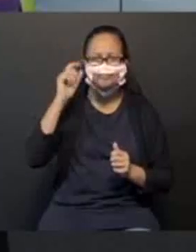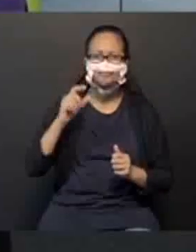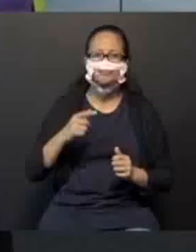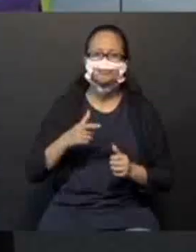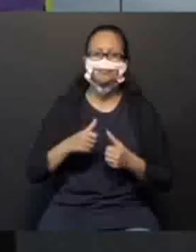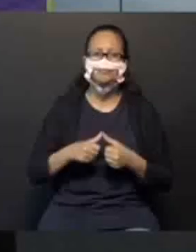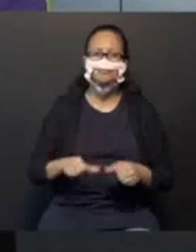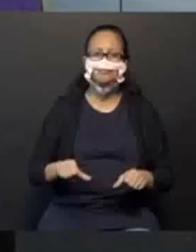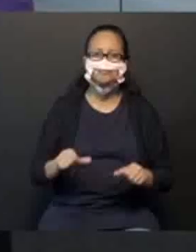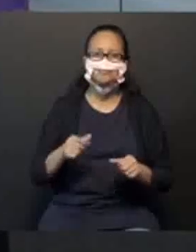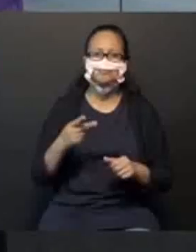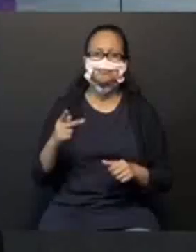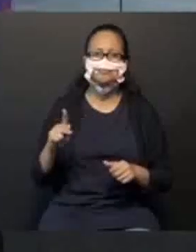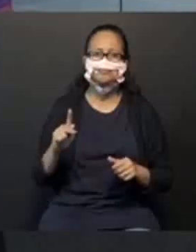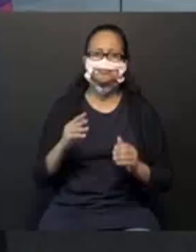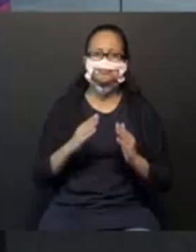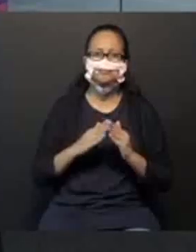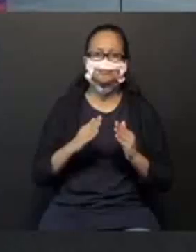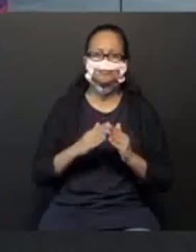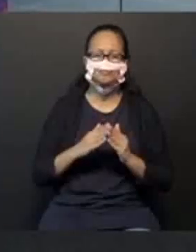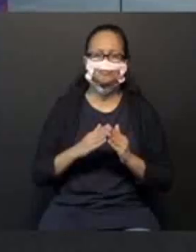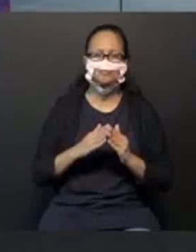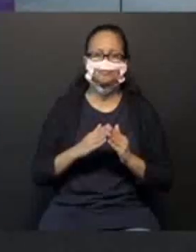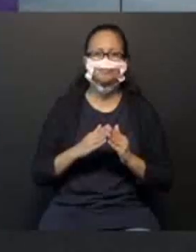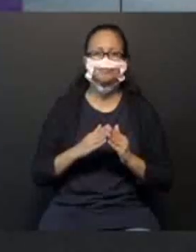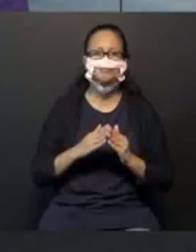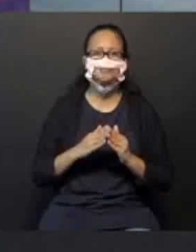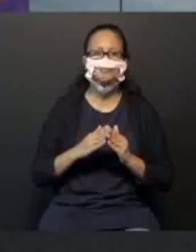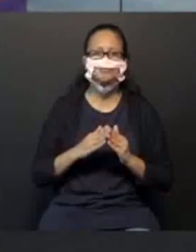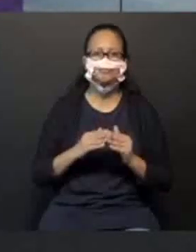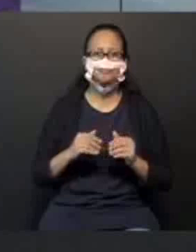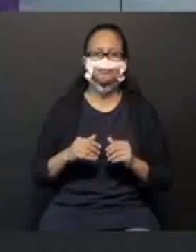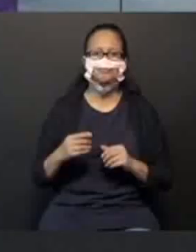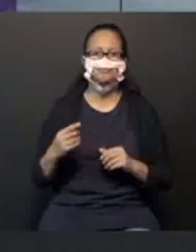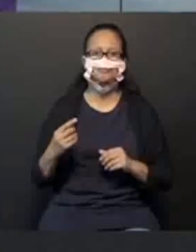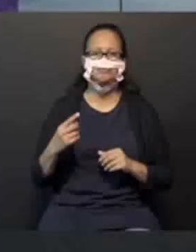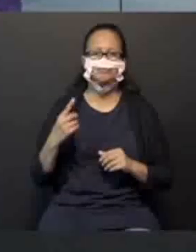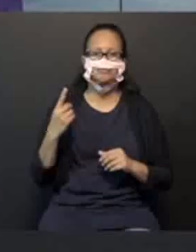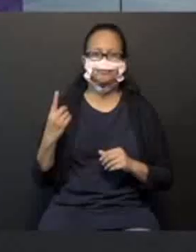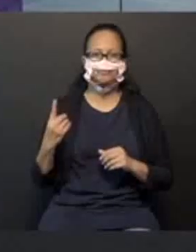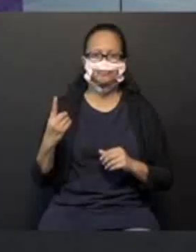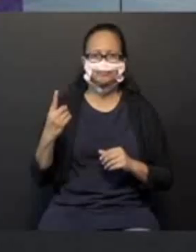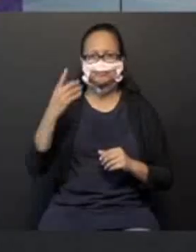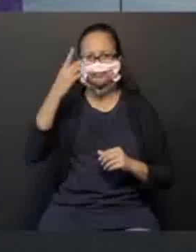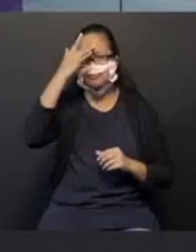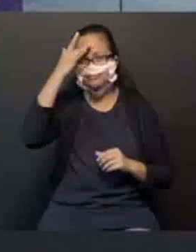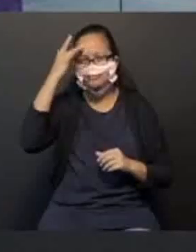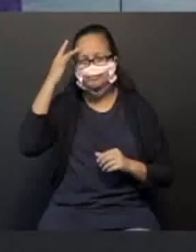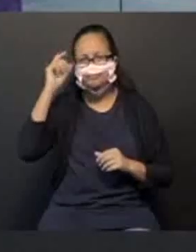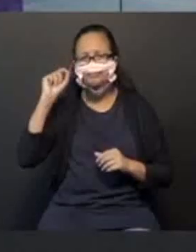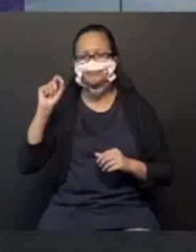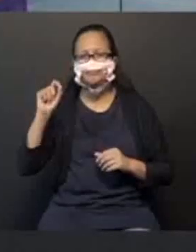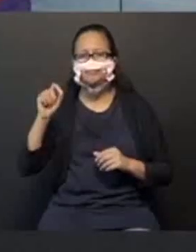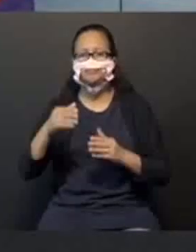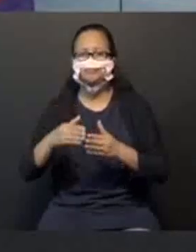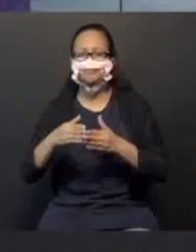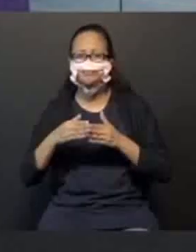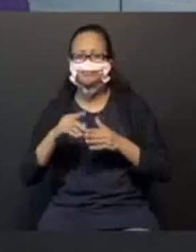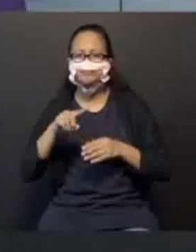Siga o mestre. A tia vai dar uma explicação bem rapidinha, tá? Fica uma pessoa. E o que ela pedir, você tem que fazer.